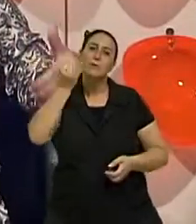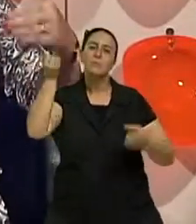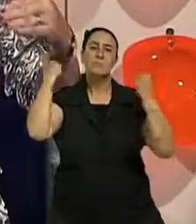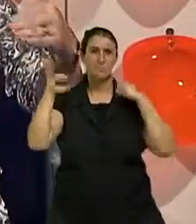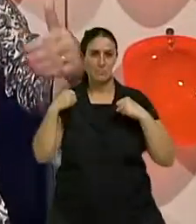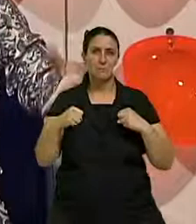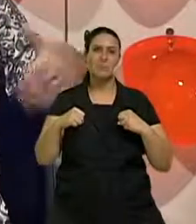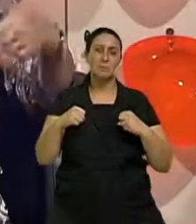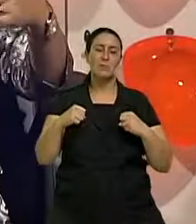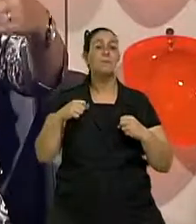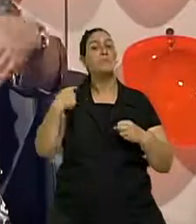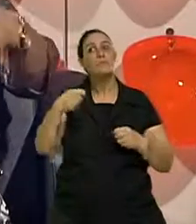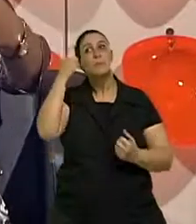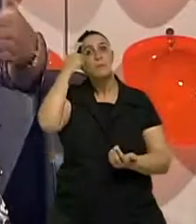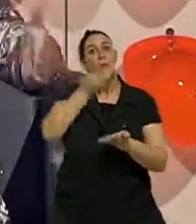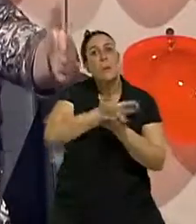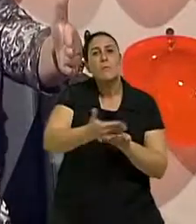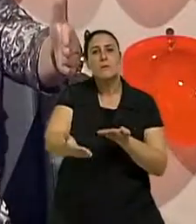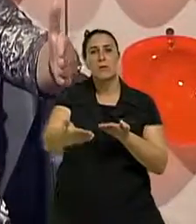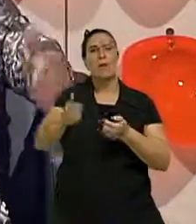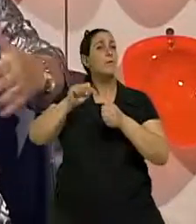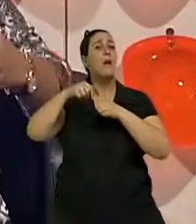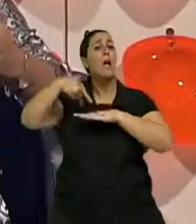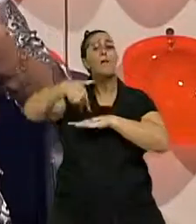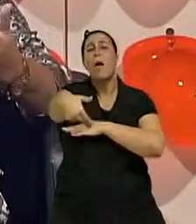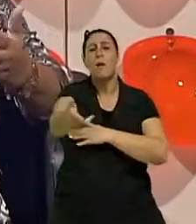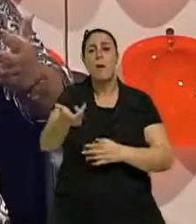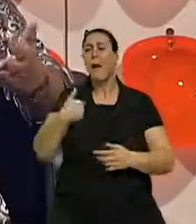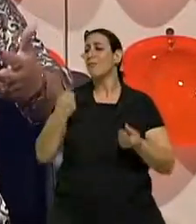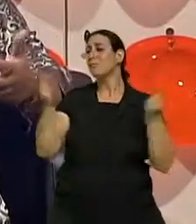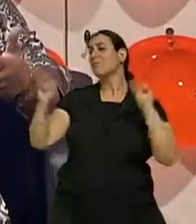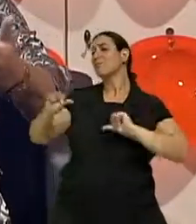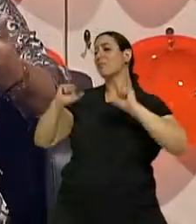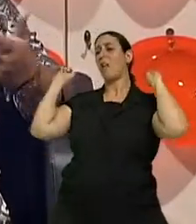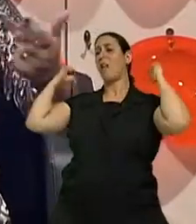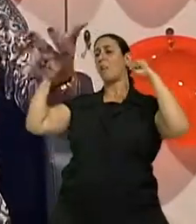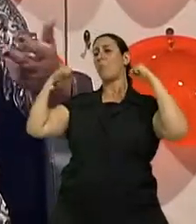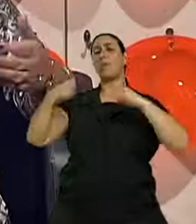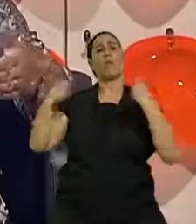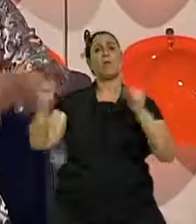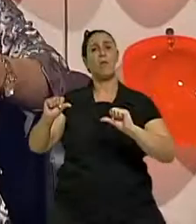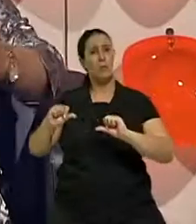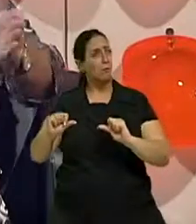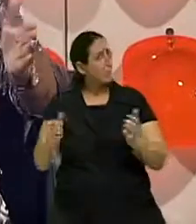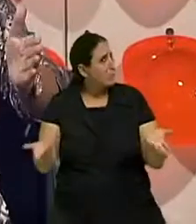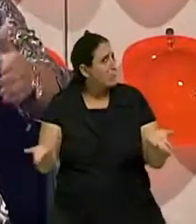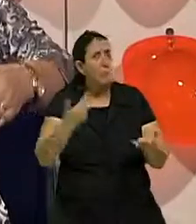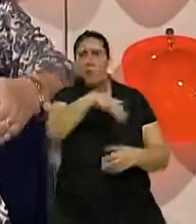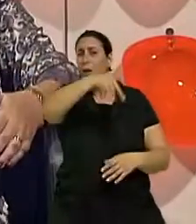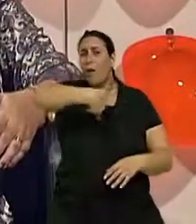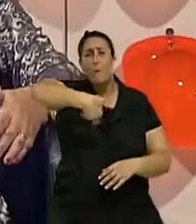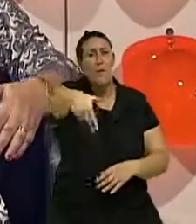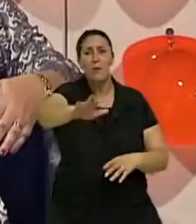né? Em simplesmente começar a caminhar. Eu não tenho dinheiro para fazer uma academia, eu não tenho como fazer isso. Então, vamos caminhar.